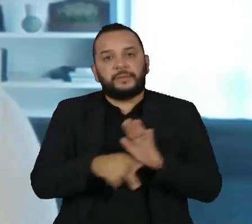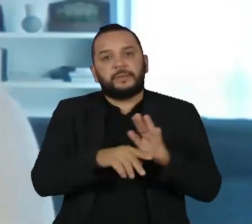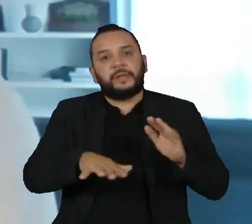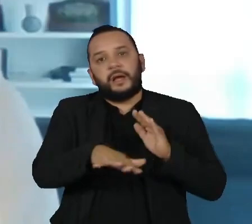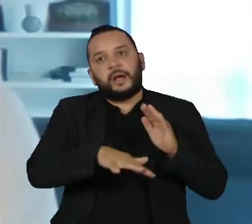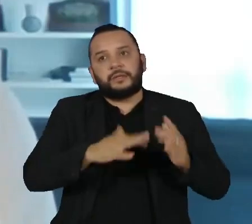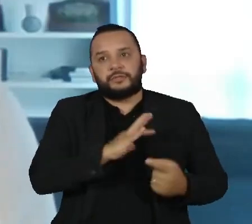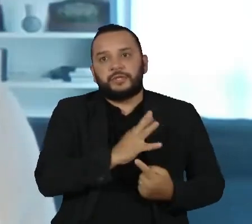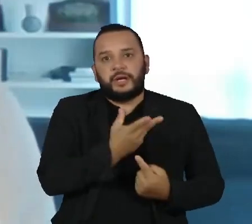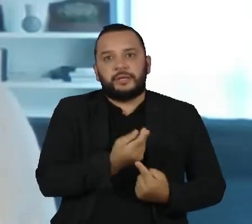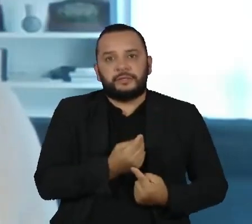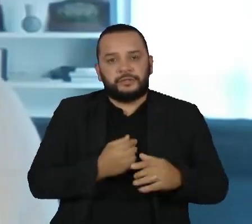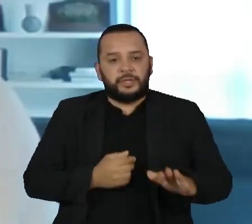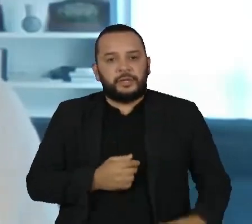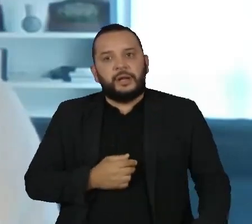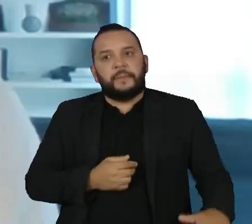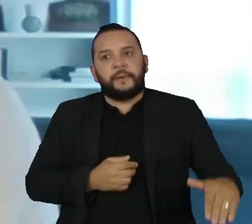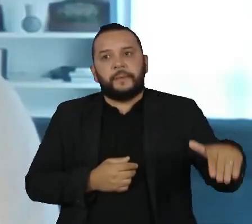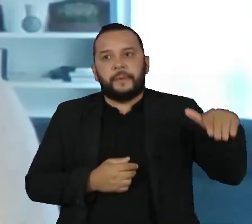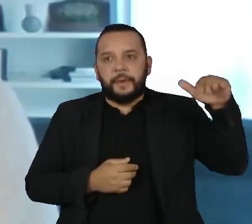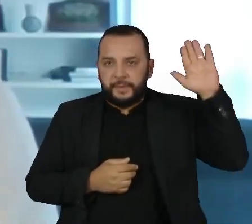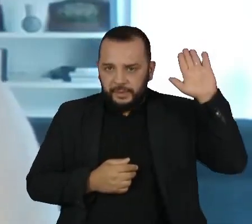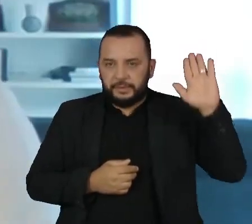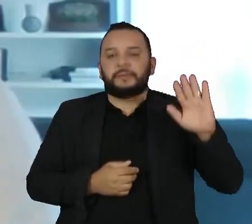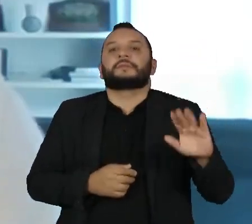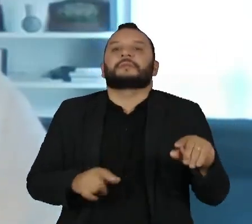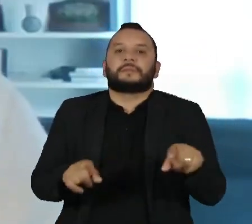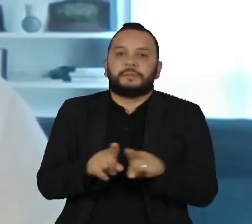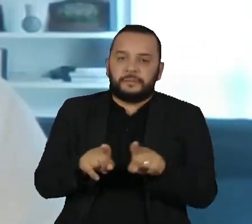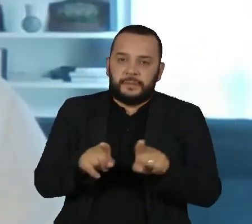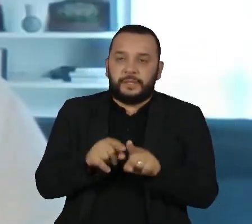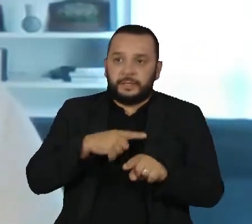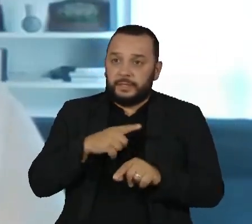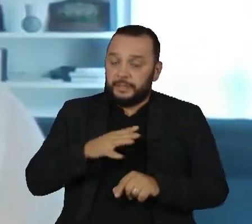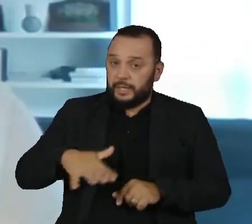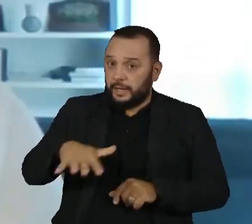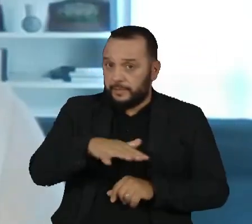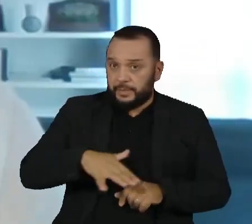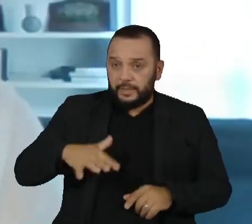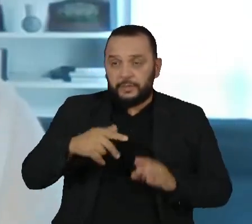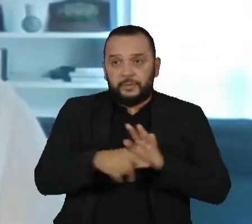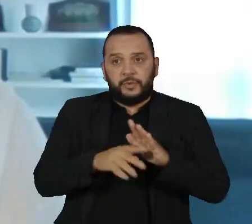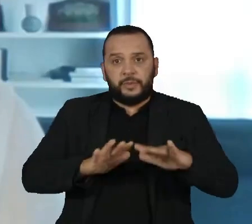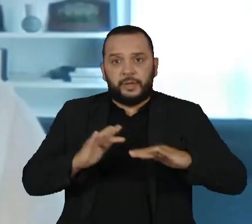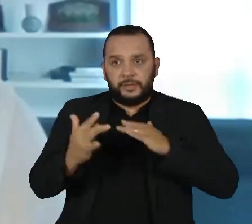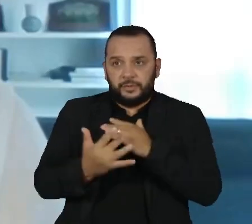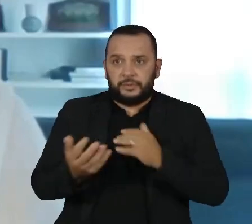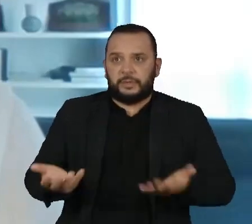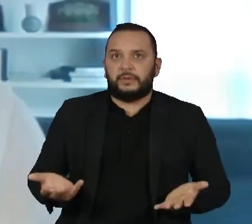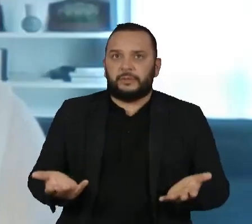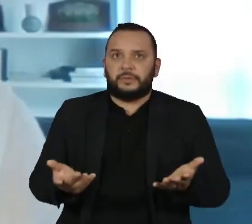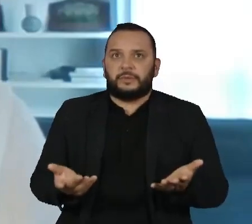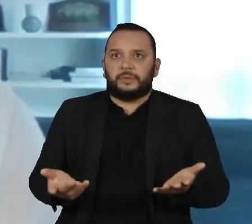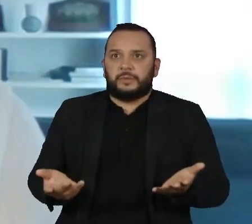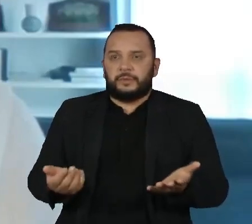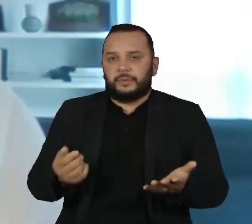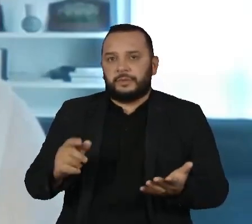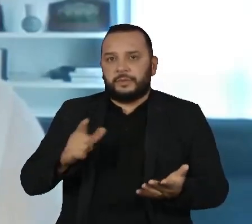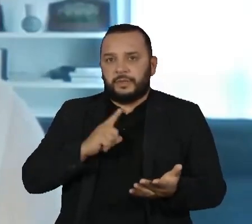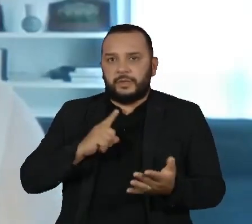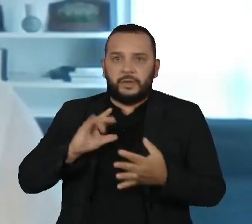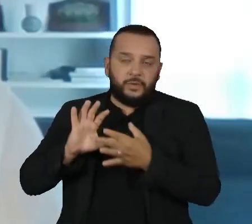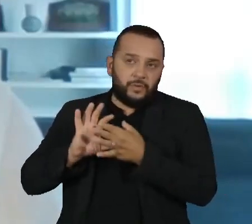desde muito cedo e numa quantidade imensa nesses ambientes, né? Então, sem dúvidas, existe aí um contexto